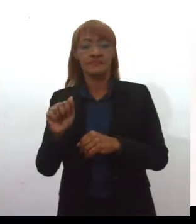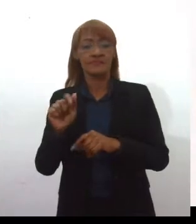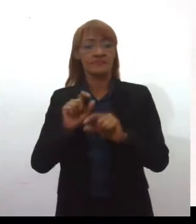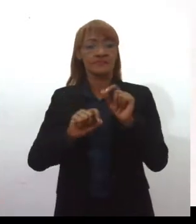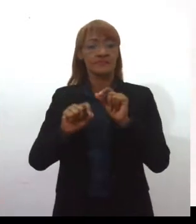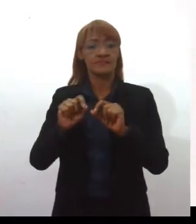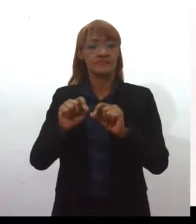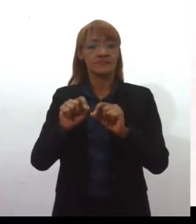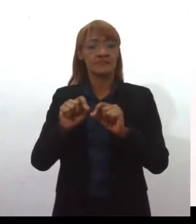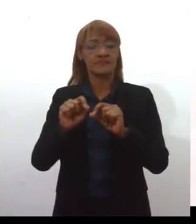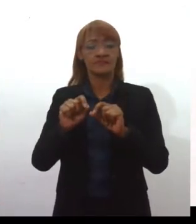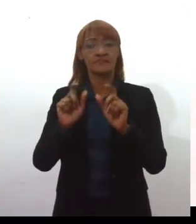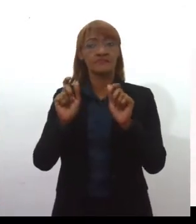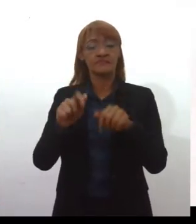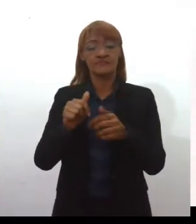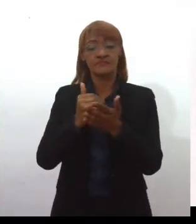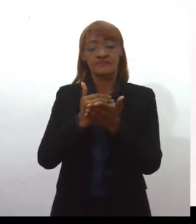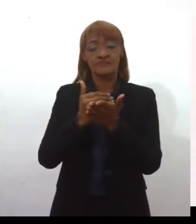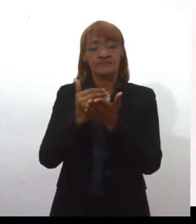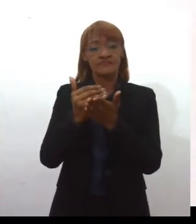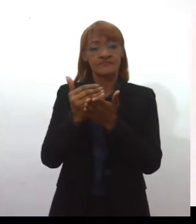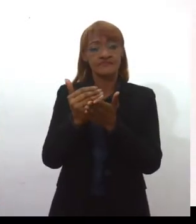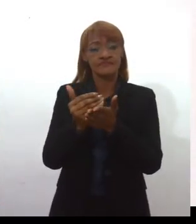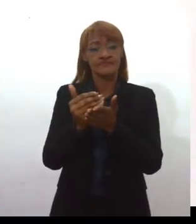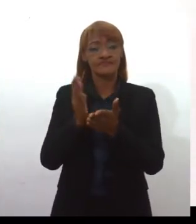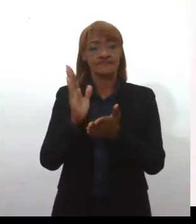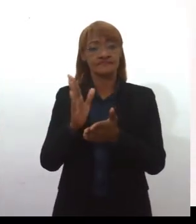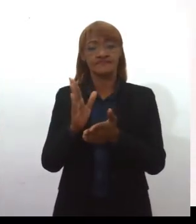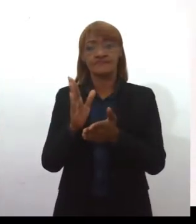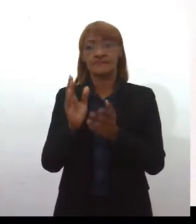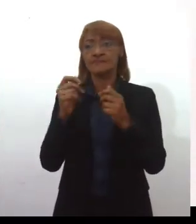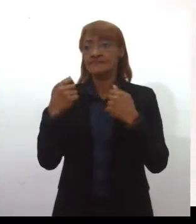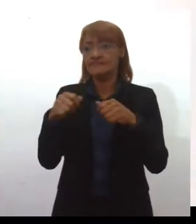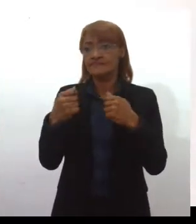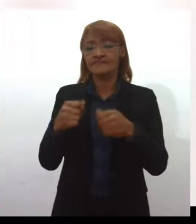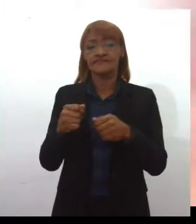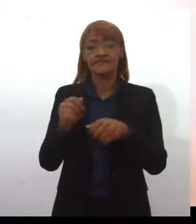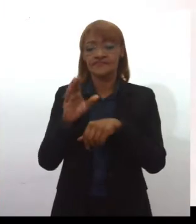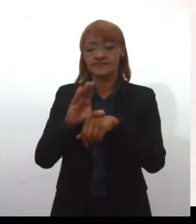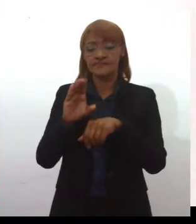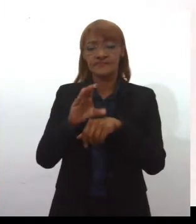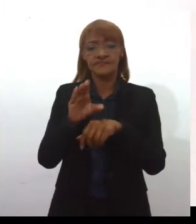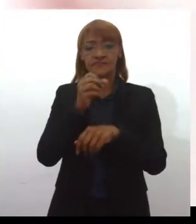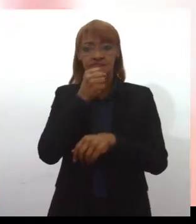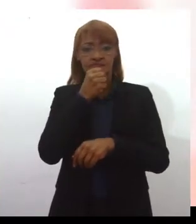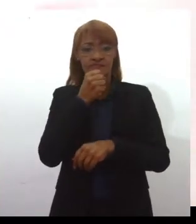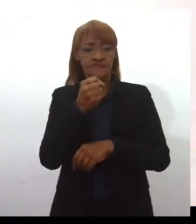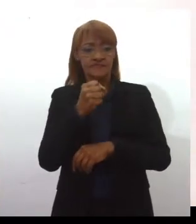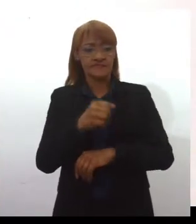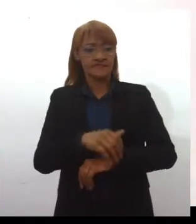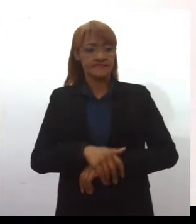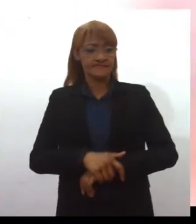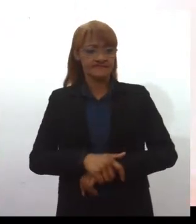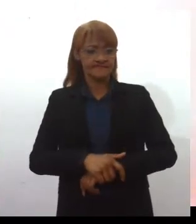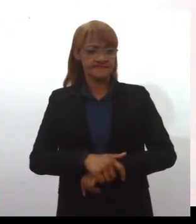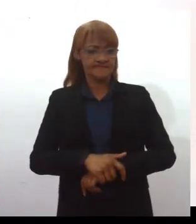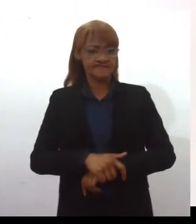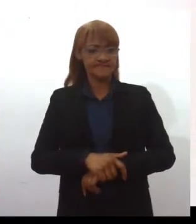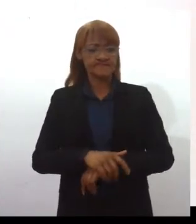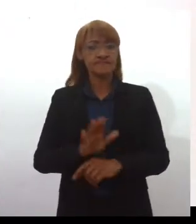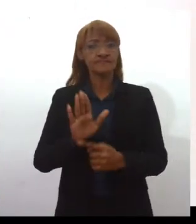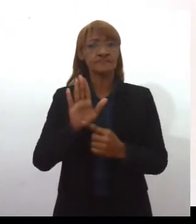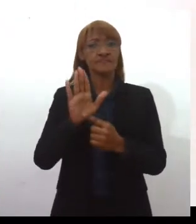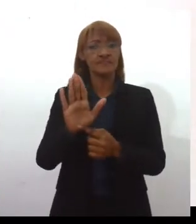princípios que deva ser instituído no curso de jornalismo. Olha só que interessante. bacana. Porque ela já traz muitos elementos